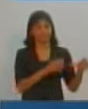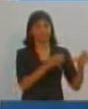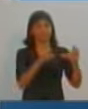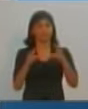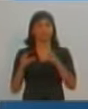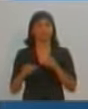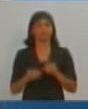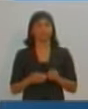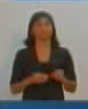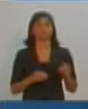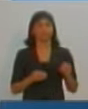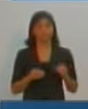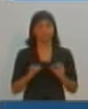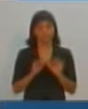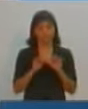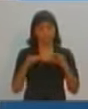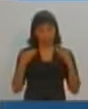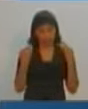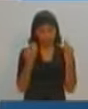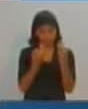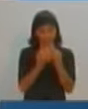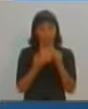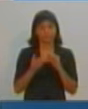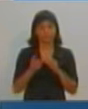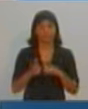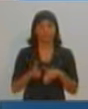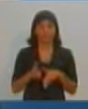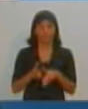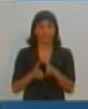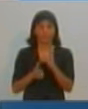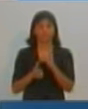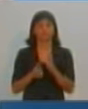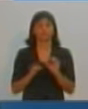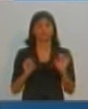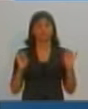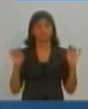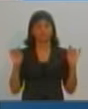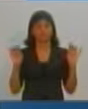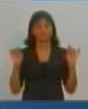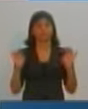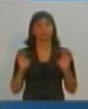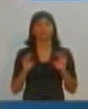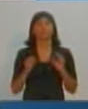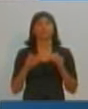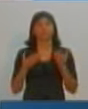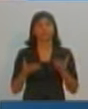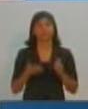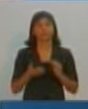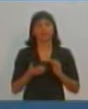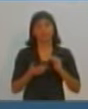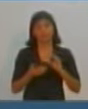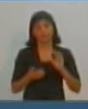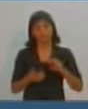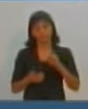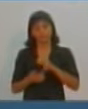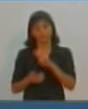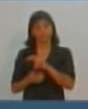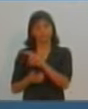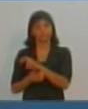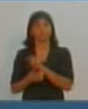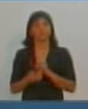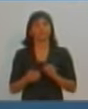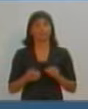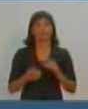Dessa forma, nós fazemos com que as famílias que passam por condições específicas e necessárias possam avançar e